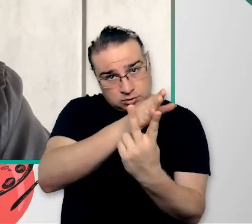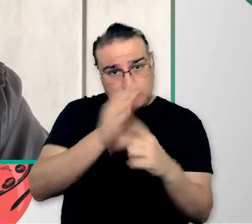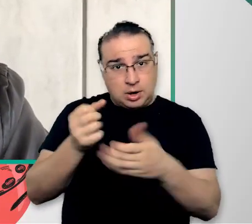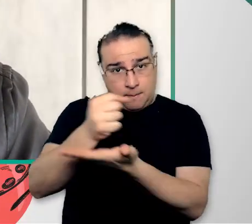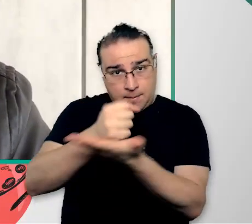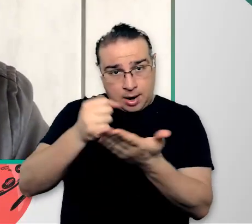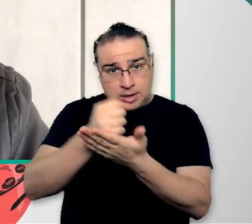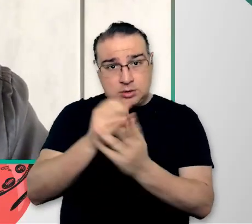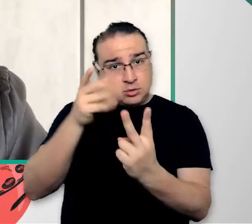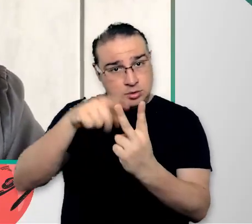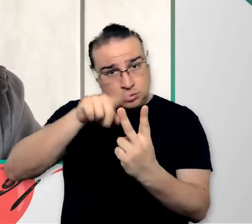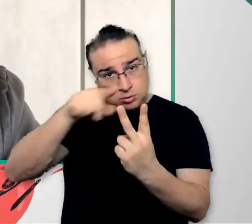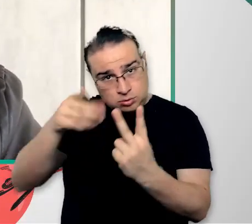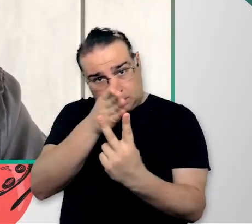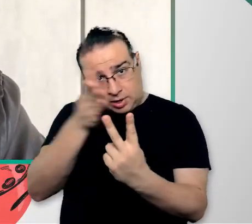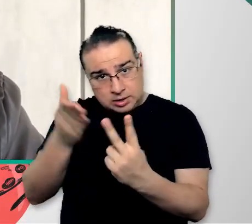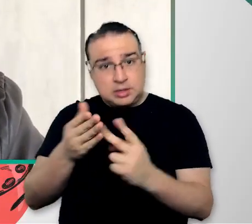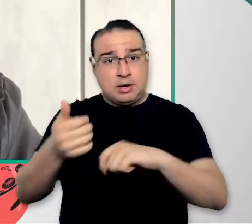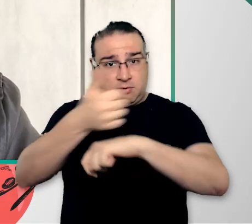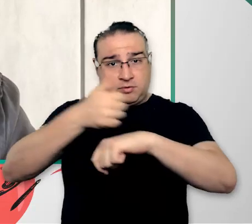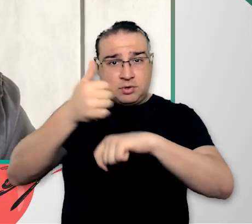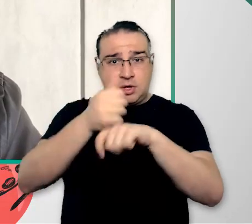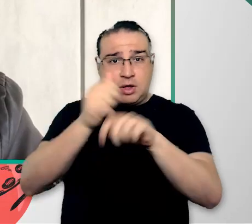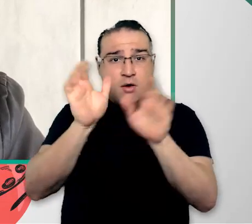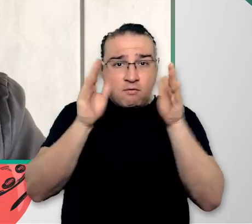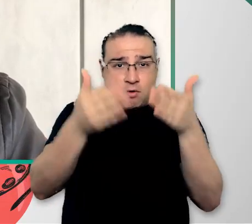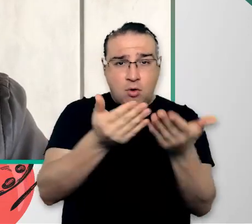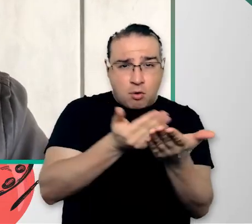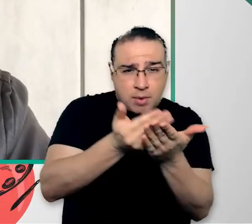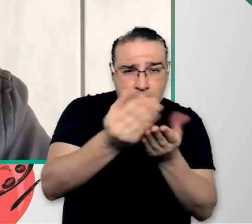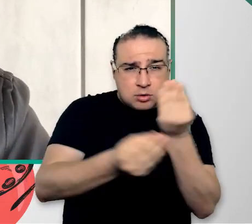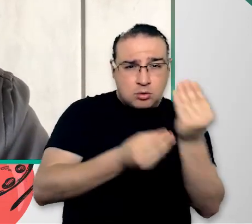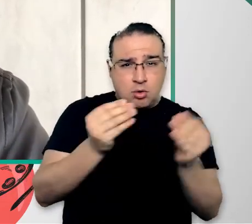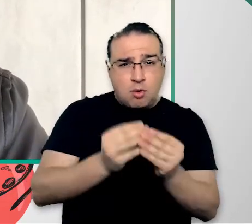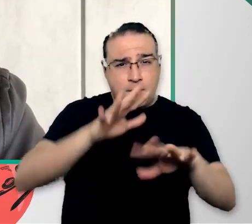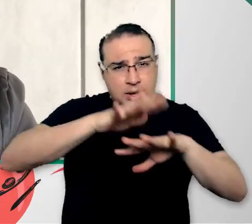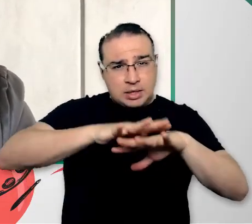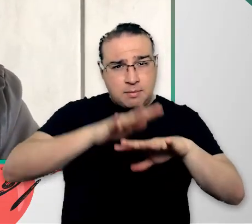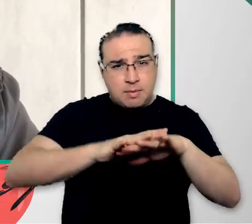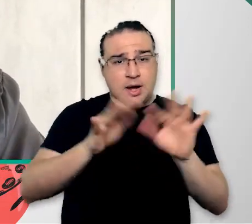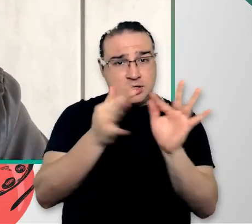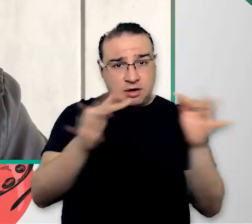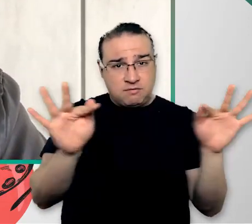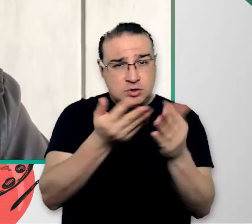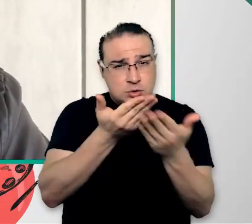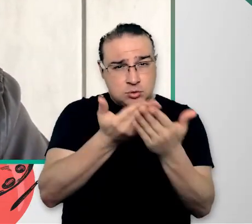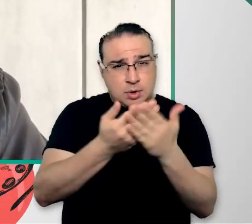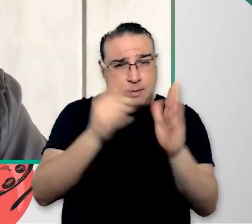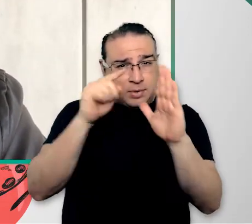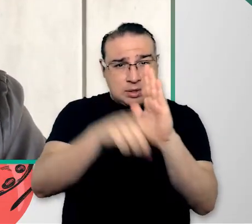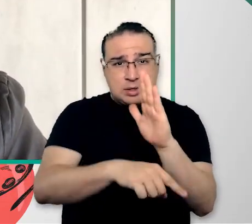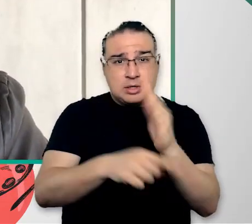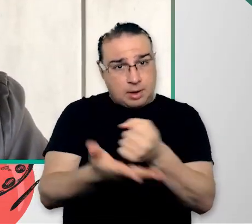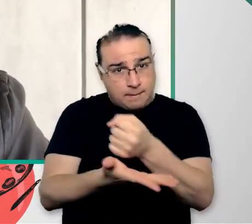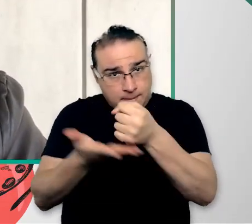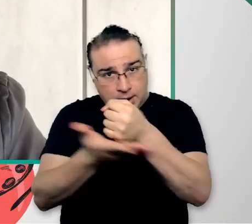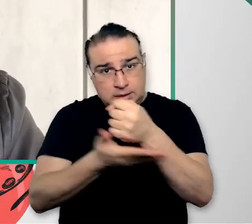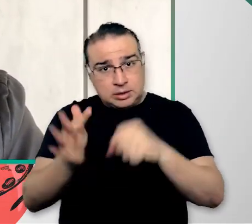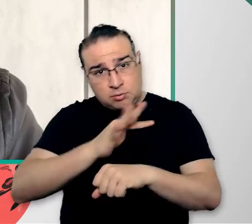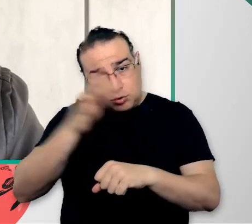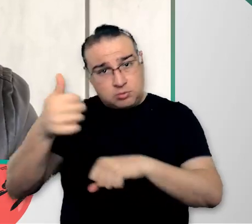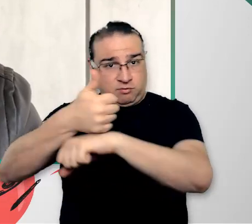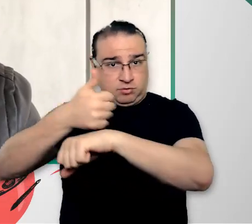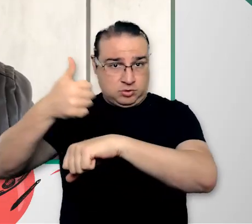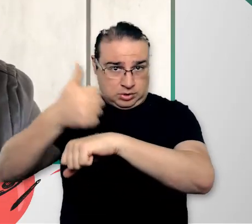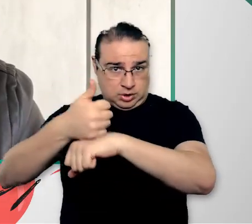básico e o ciclo profissional. Nos primeiros anos de curso, existe um foco maior no ensinamento de princípios matemáticos e físicos, que servirão de base para o